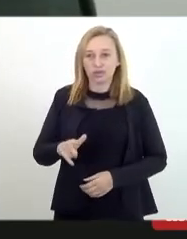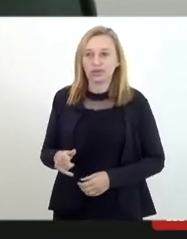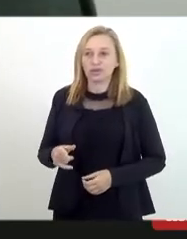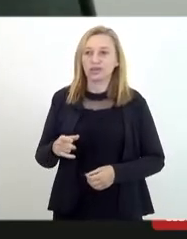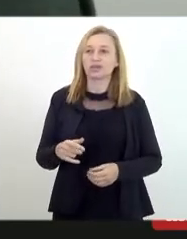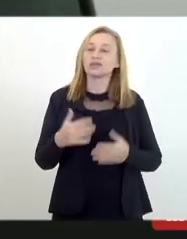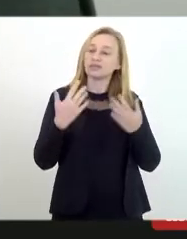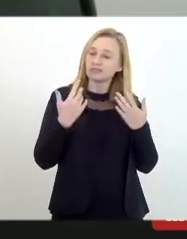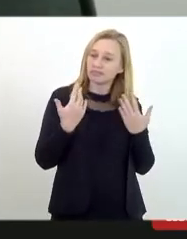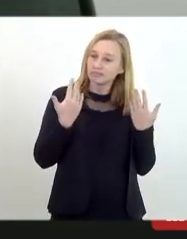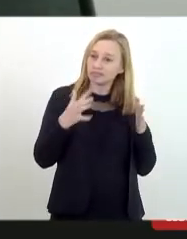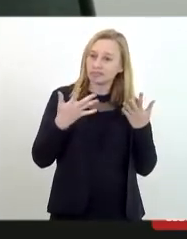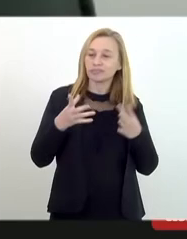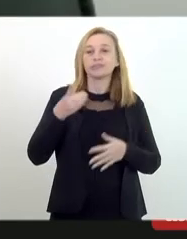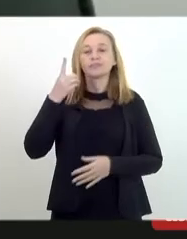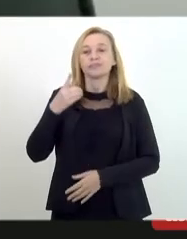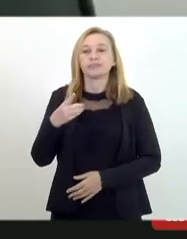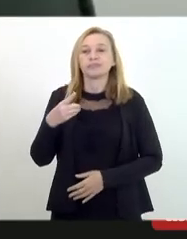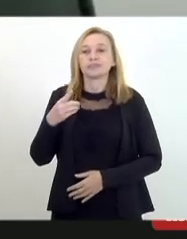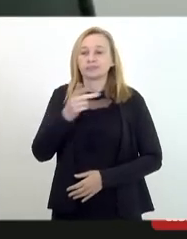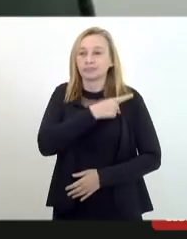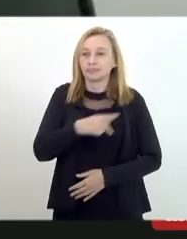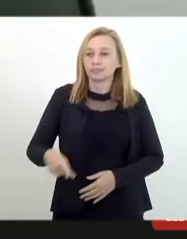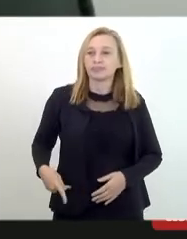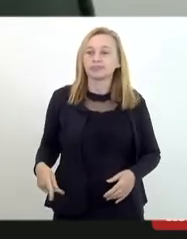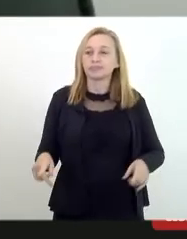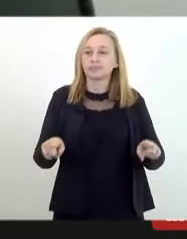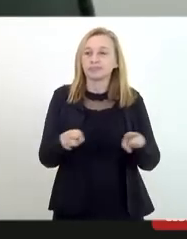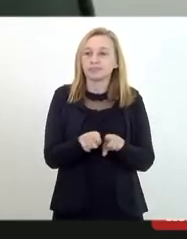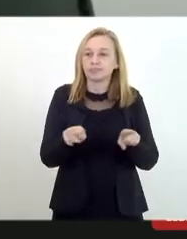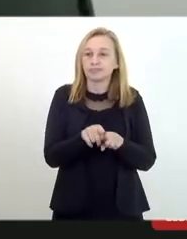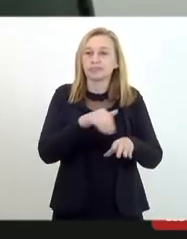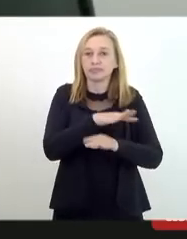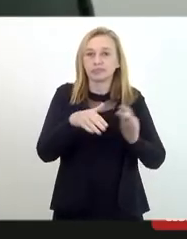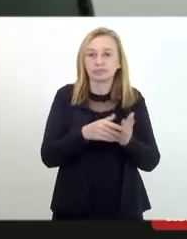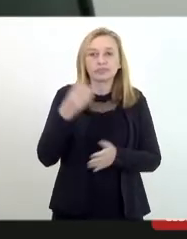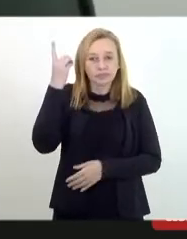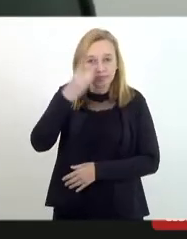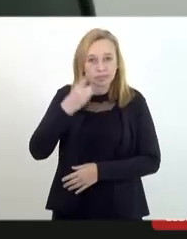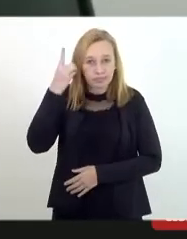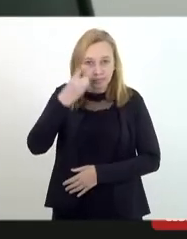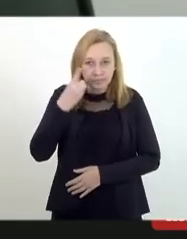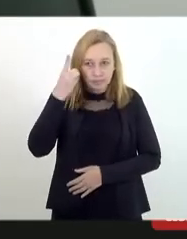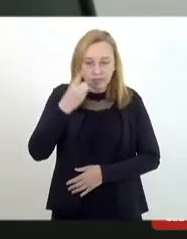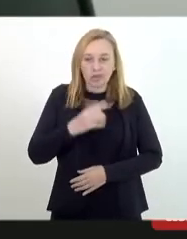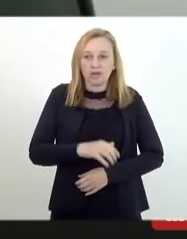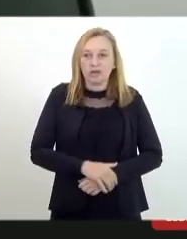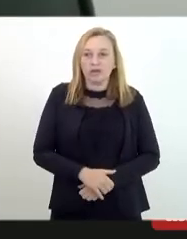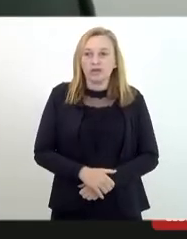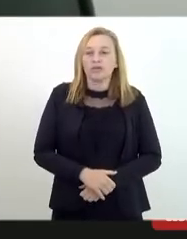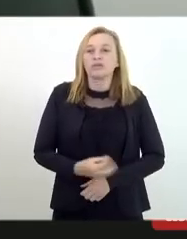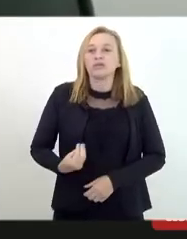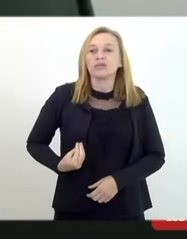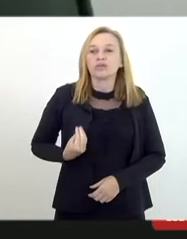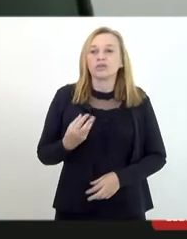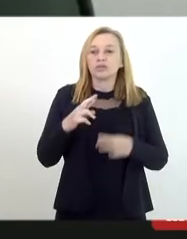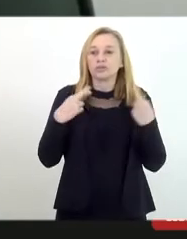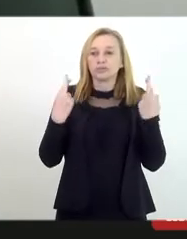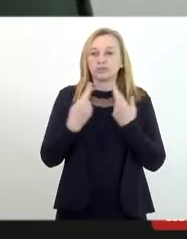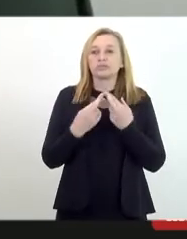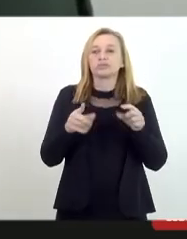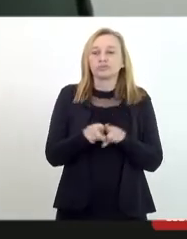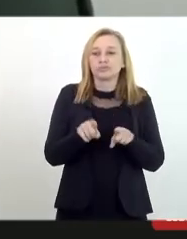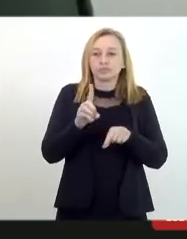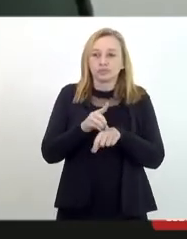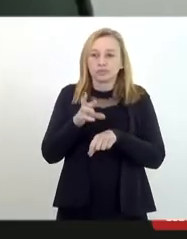Saudar aí a nossa presidente e na pessoa da presidente saudar todos os deputados e deputadas presentes, doutor Jaime